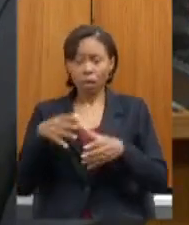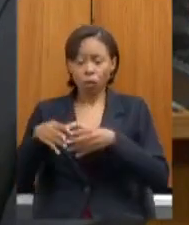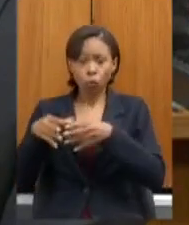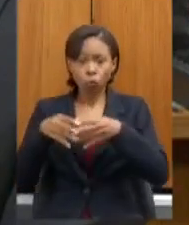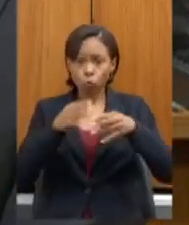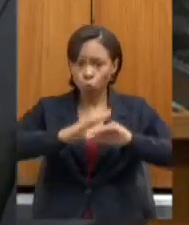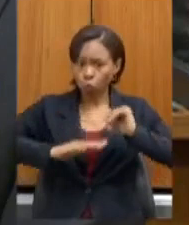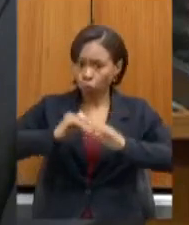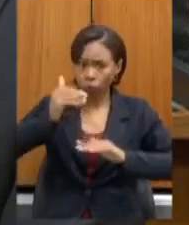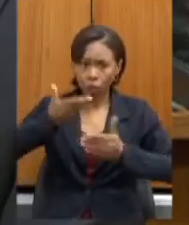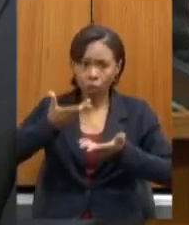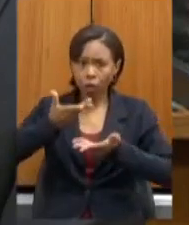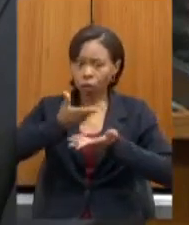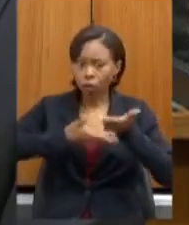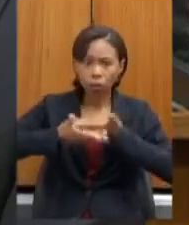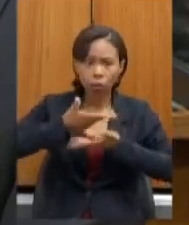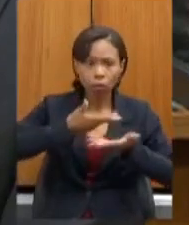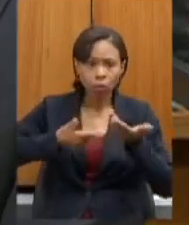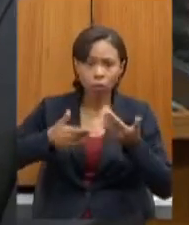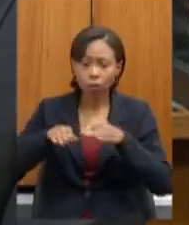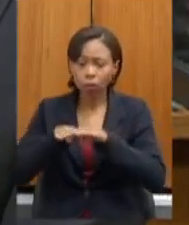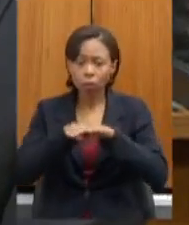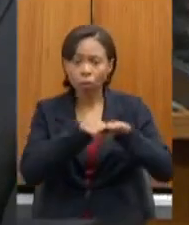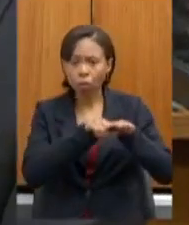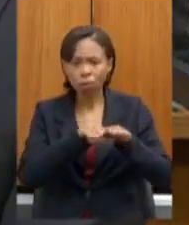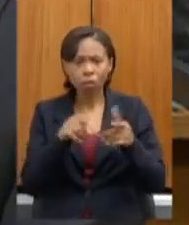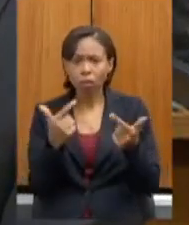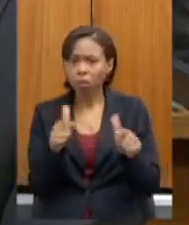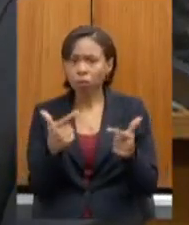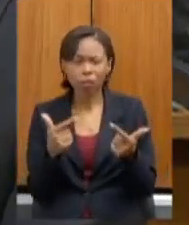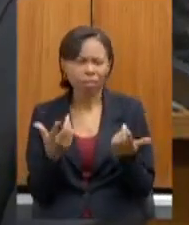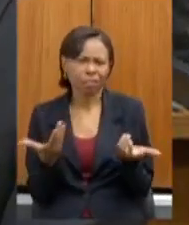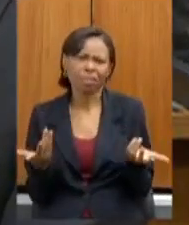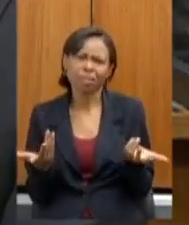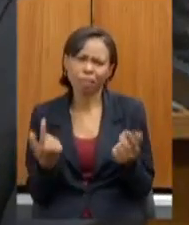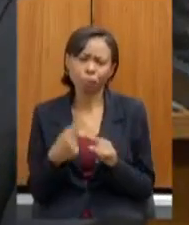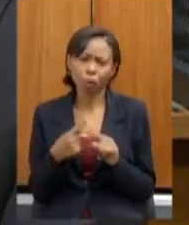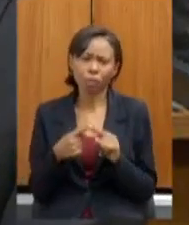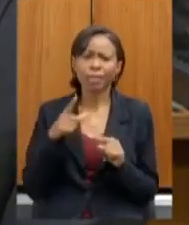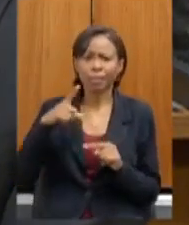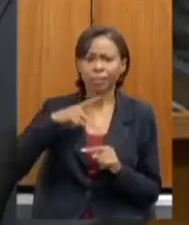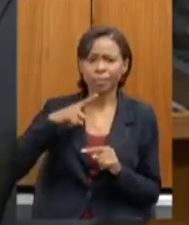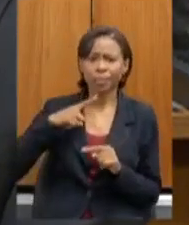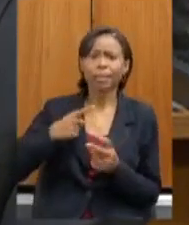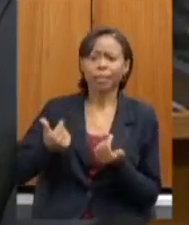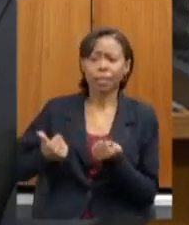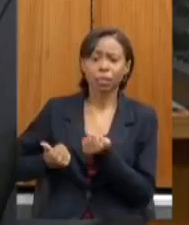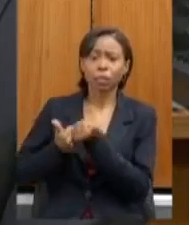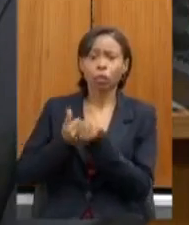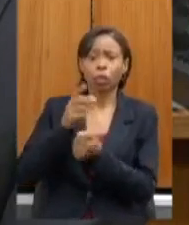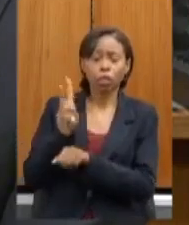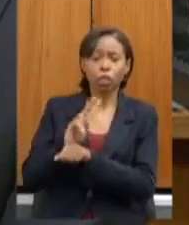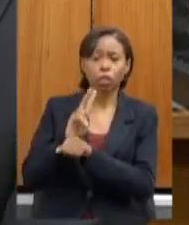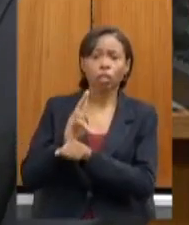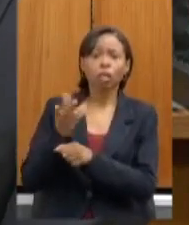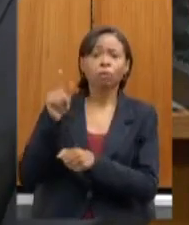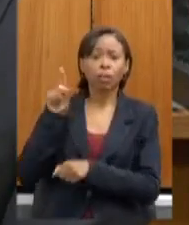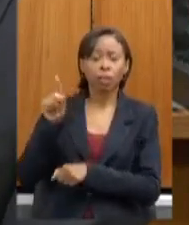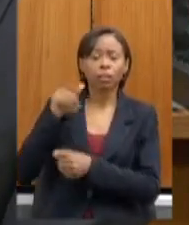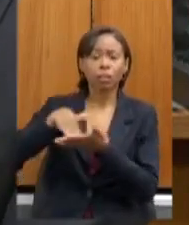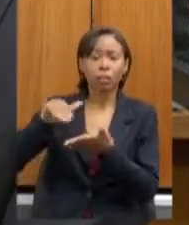não está fazendo o papel que deveria fazer porque tem até mesmo assessora-chefe de subsecretaria de desenvolvimento e educação básica